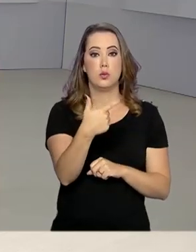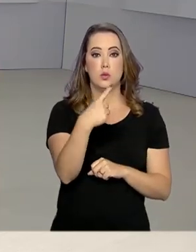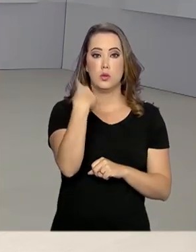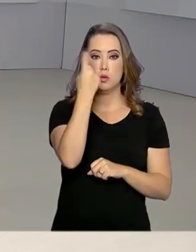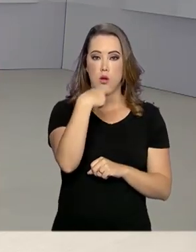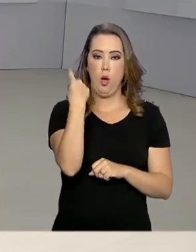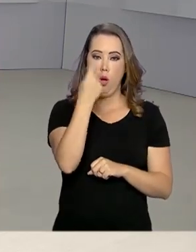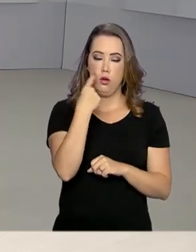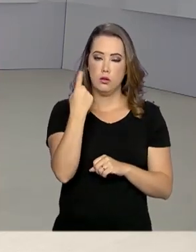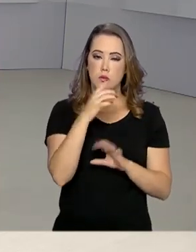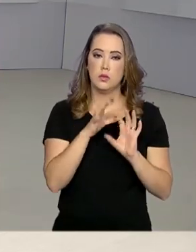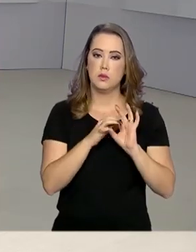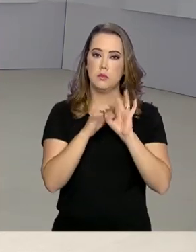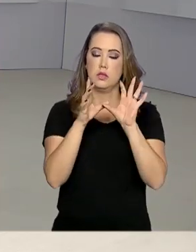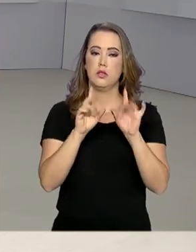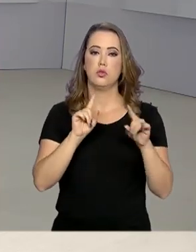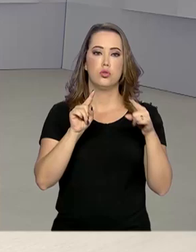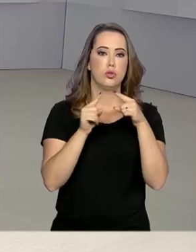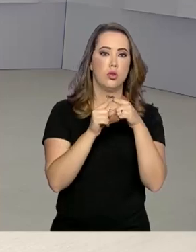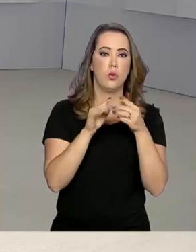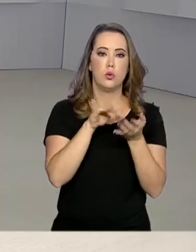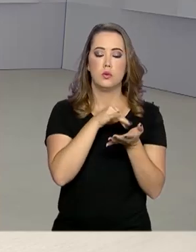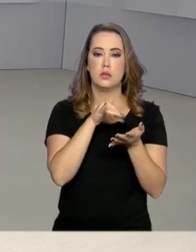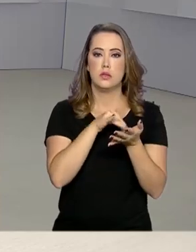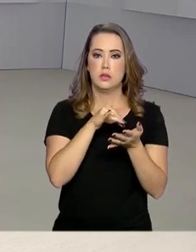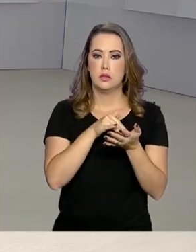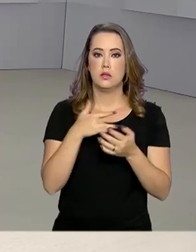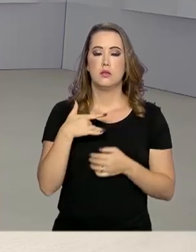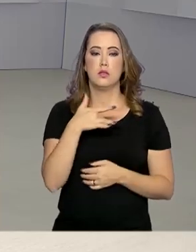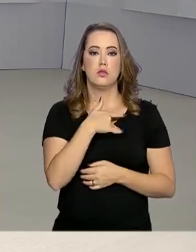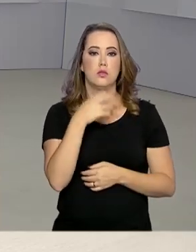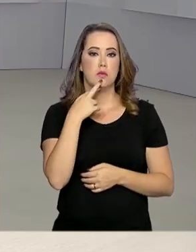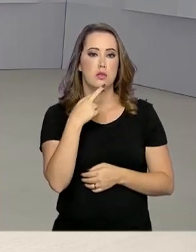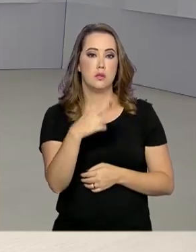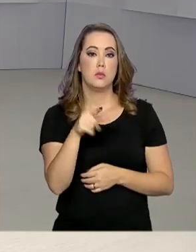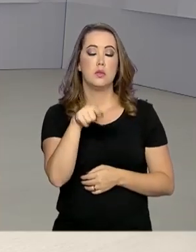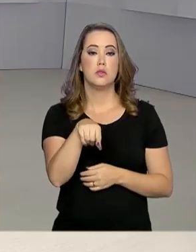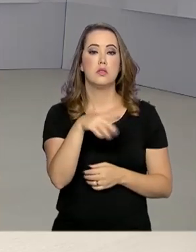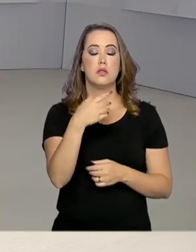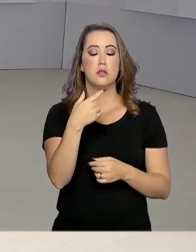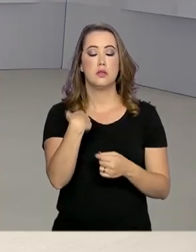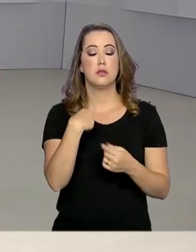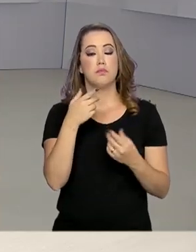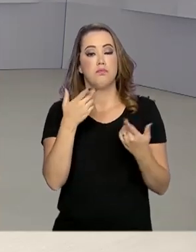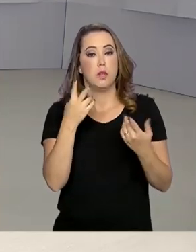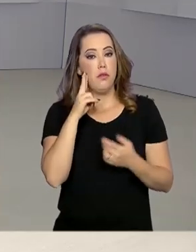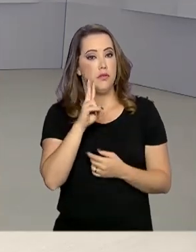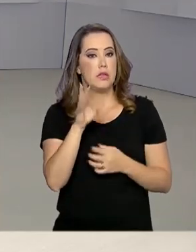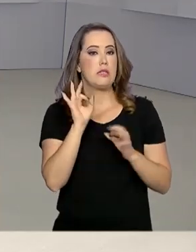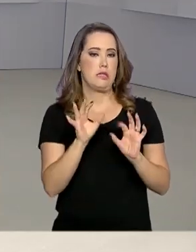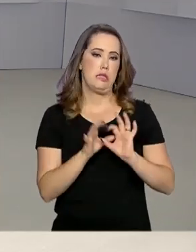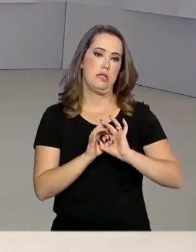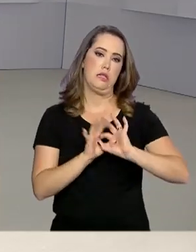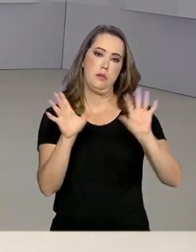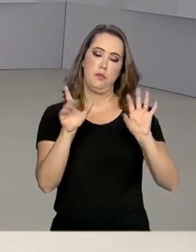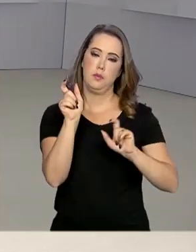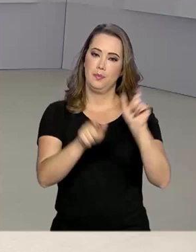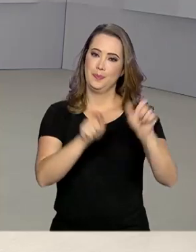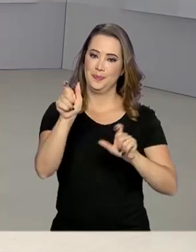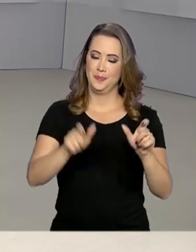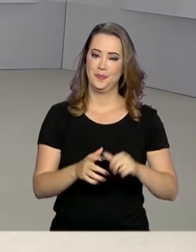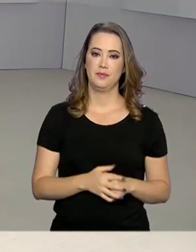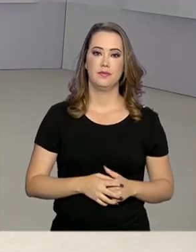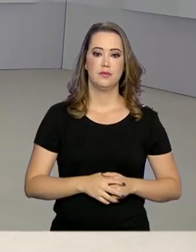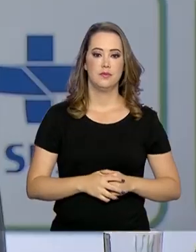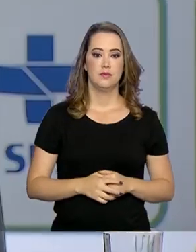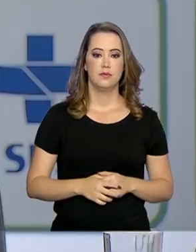com o secretário de Vigilância em Saúde do Ministério da Saúde, o resultado desses exames será decisivo para a liberação dos brasileiros.